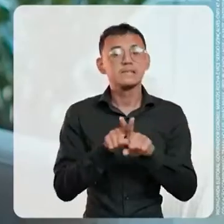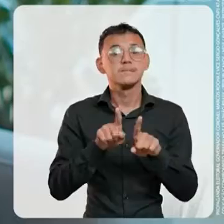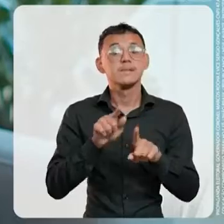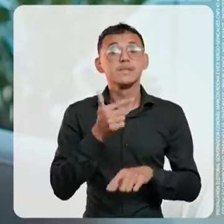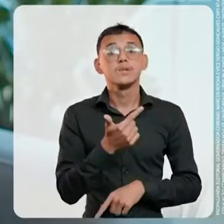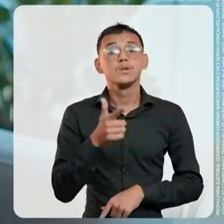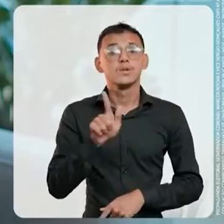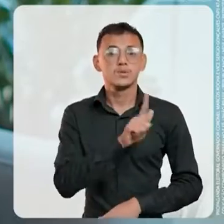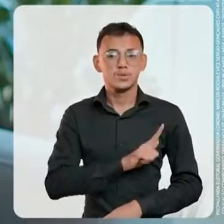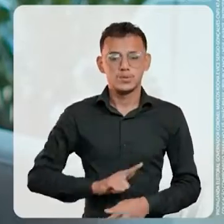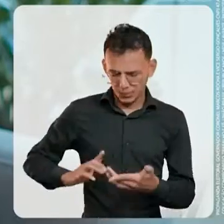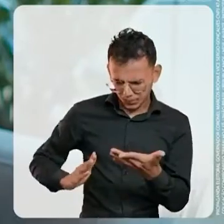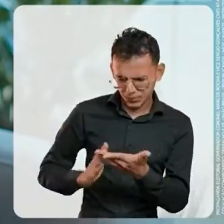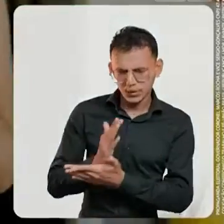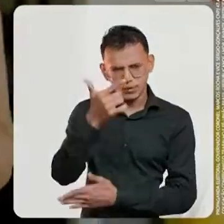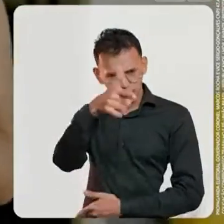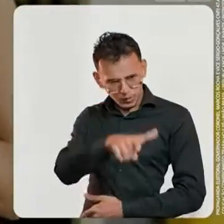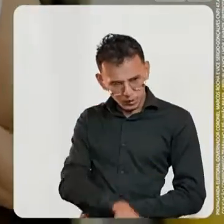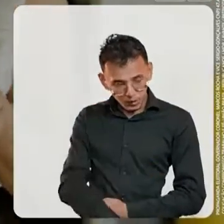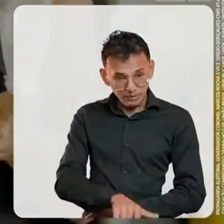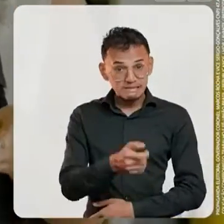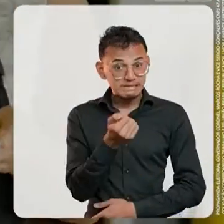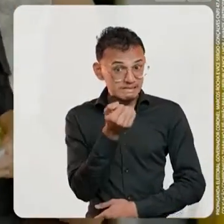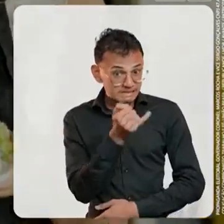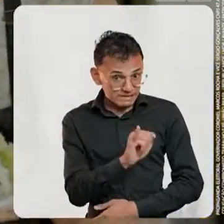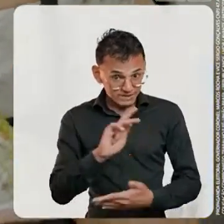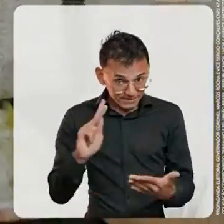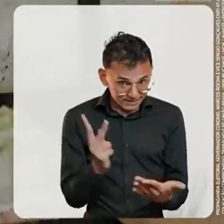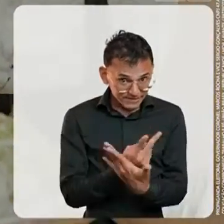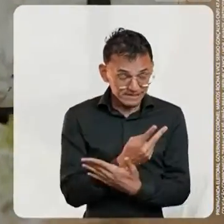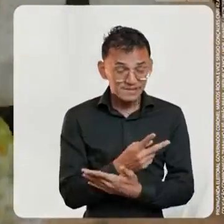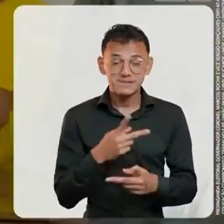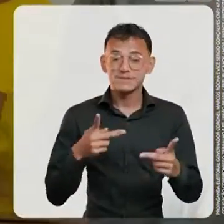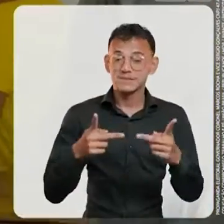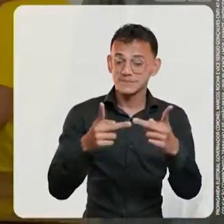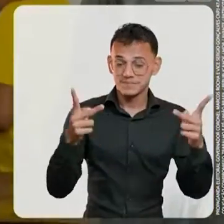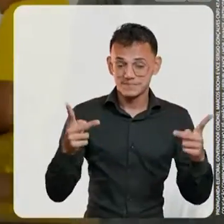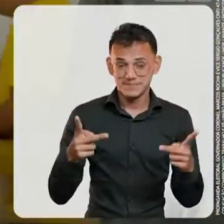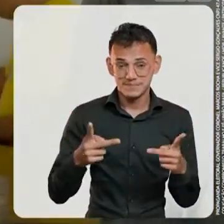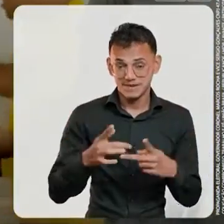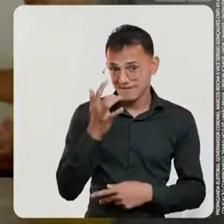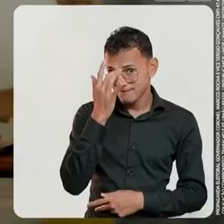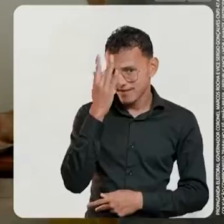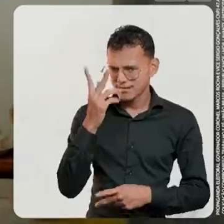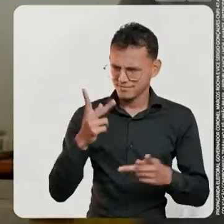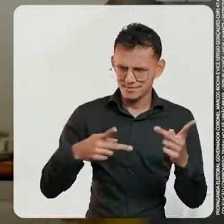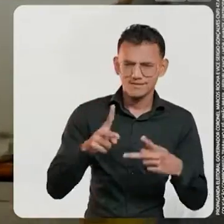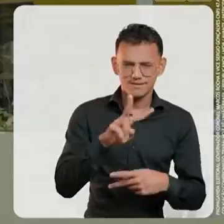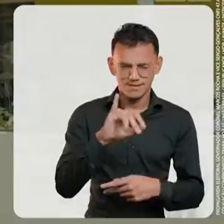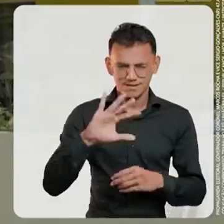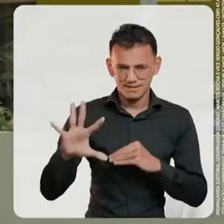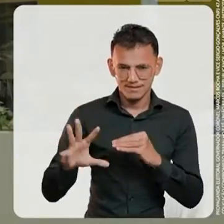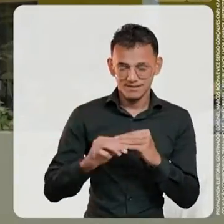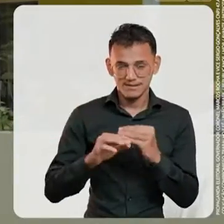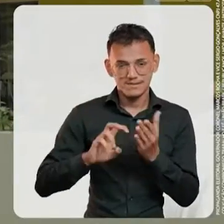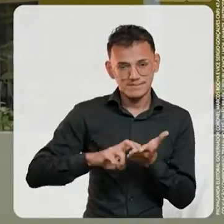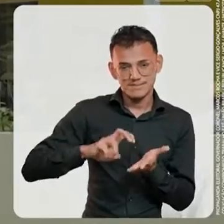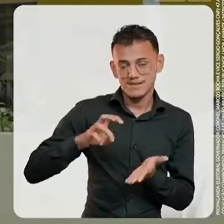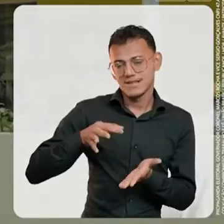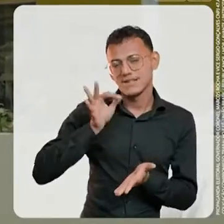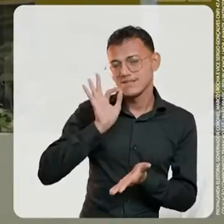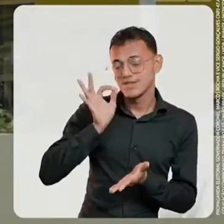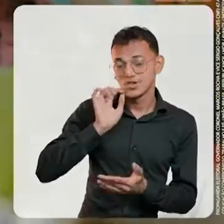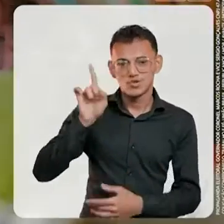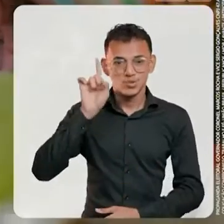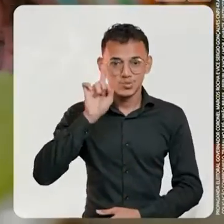E mais, na próxima gestão do governador Coronel Marcos Rocha, o programa Prato Fácil será reforçado com café da manhã e